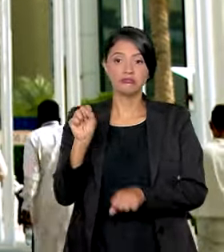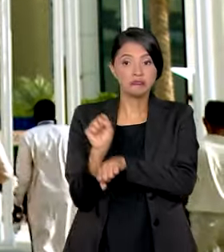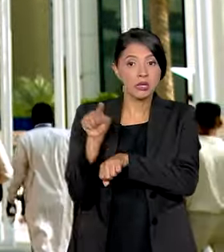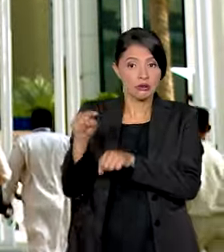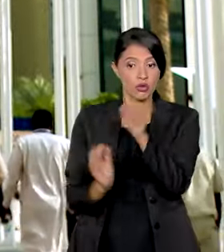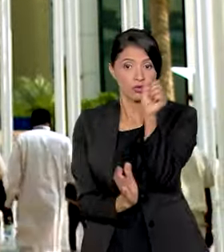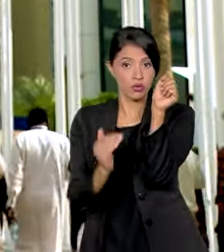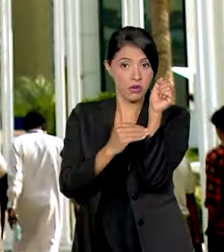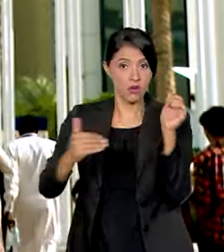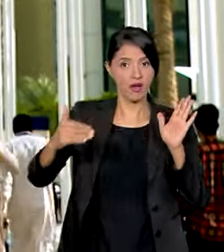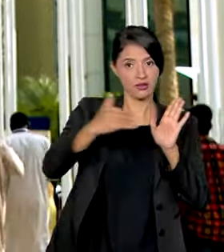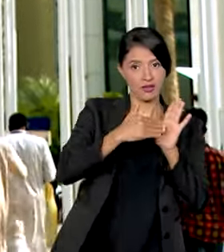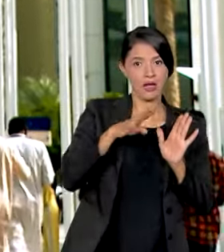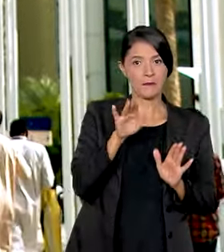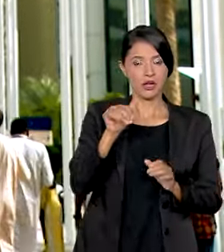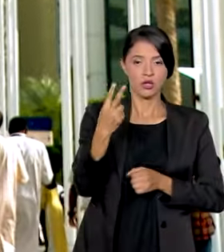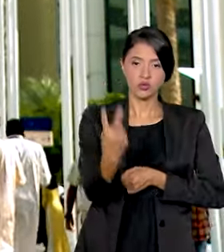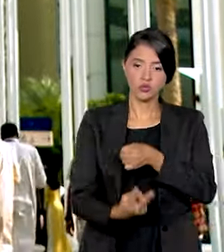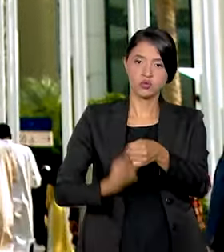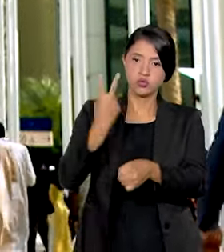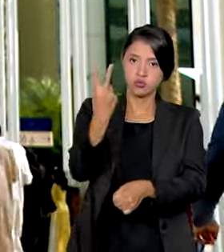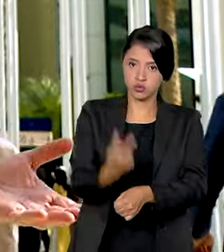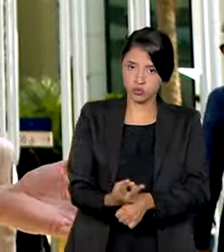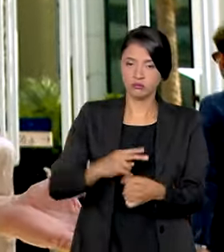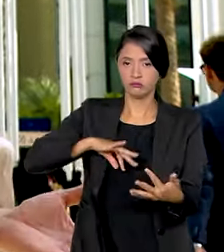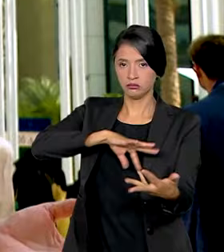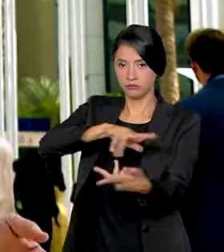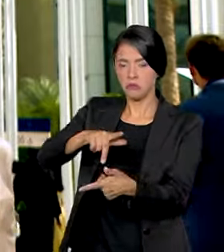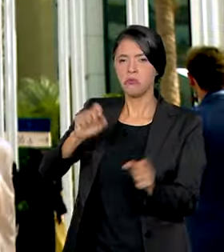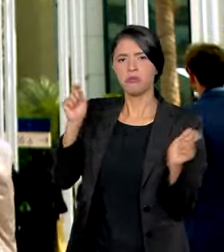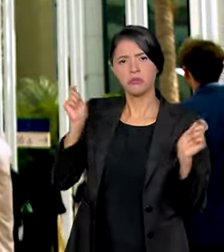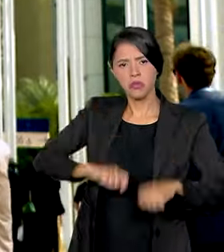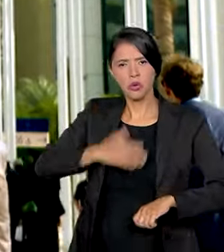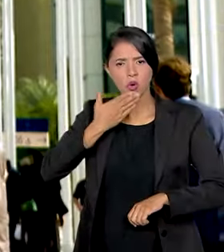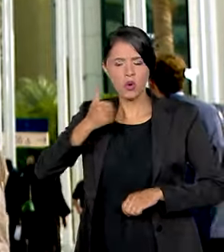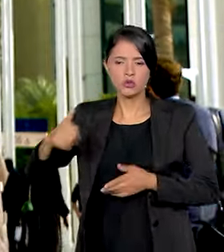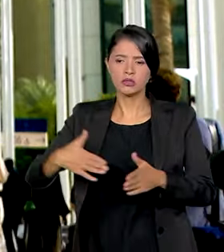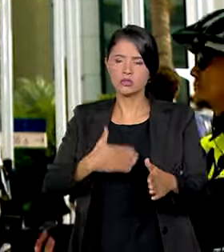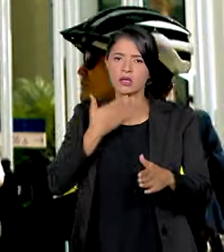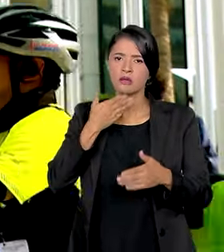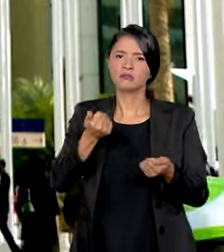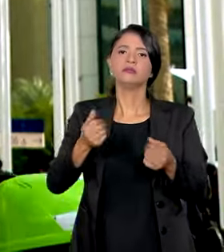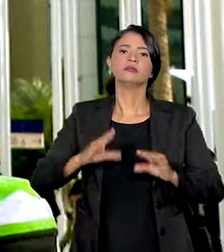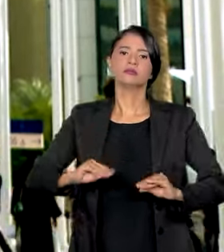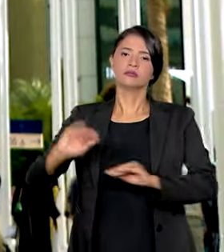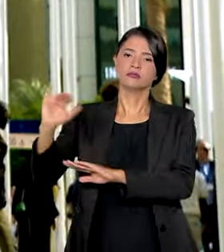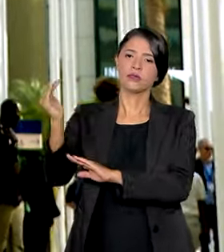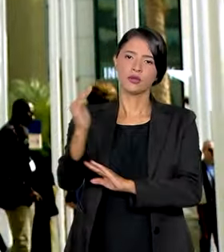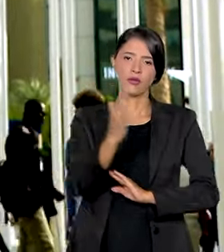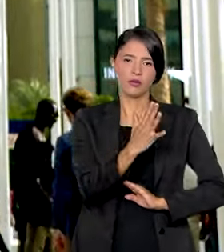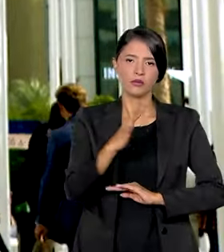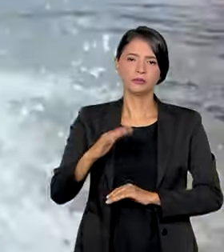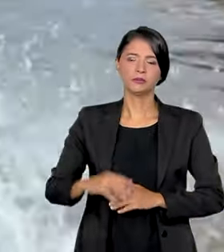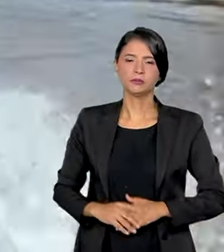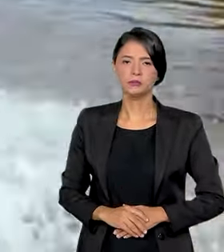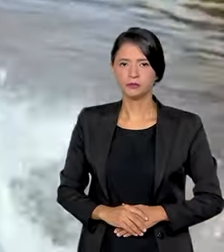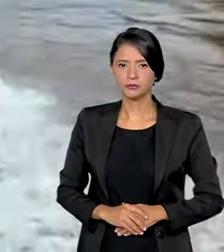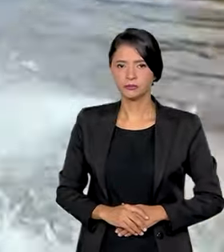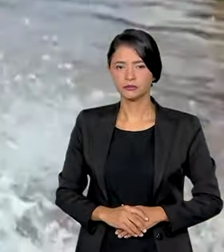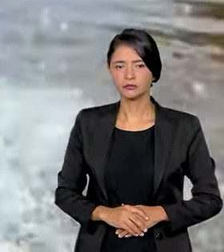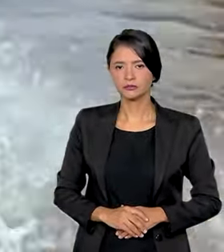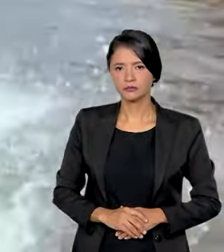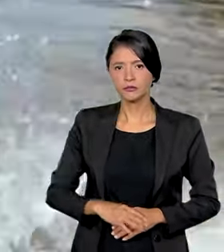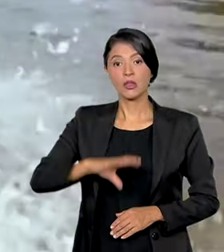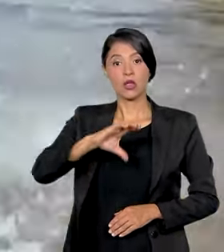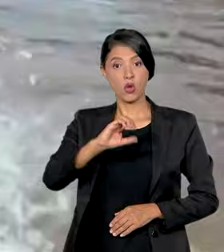de Dubai até Belém, dois anos depois, o planeta possa estar trilhando um caminho mais ecologicamente correto. O